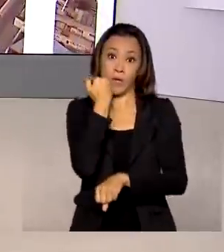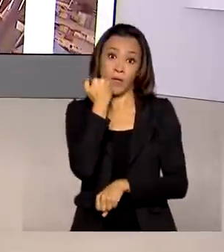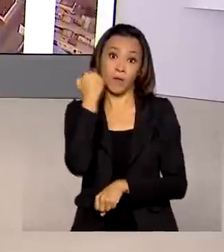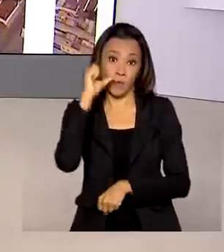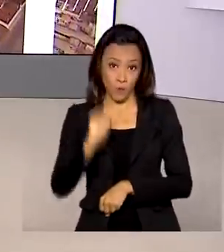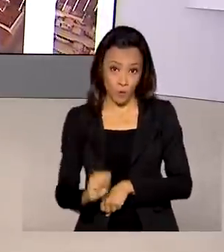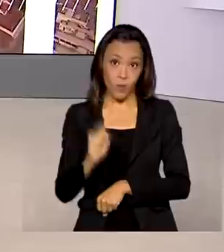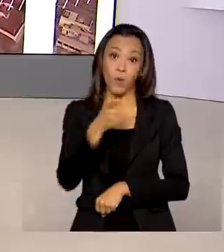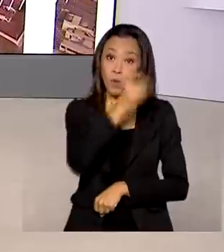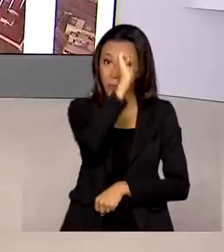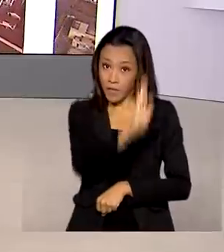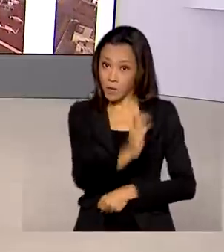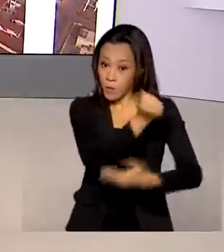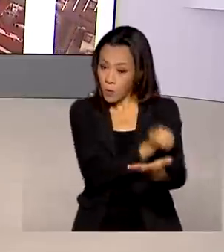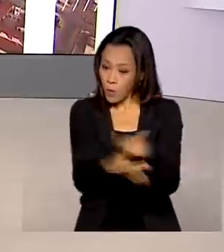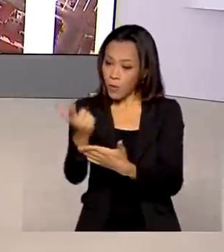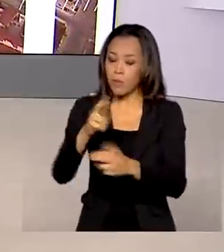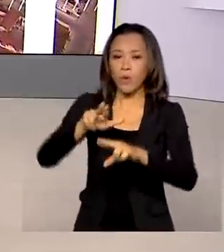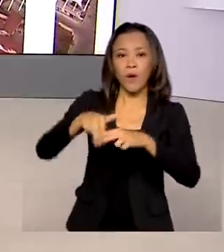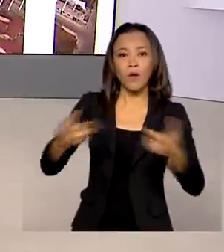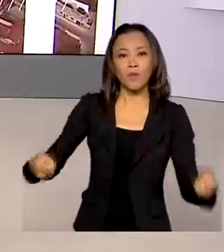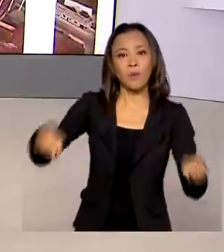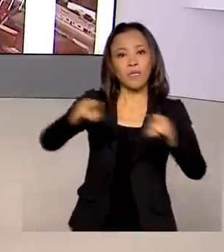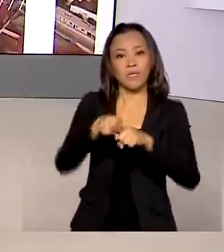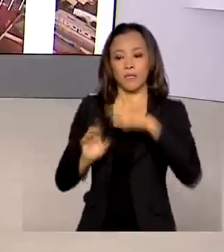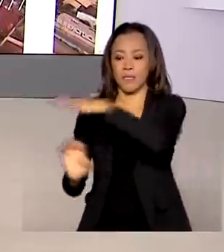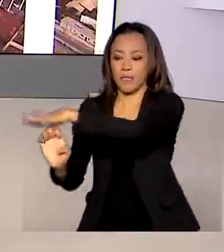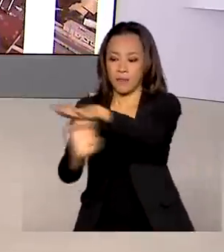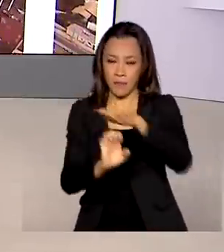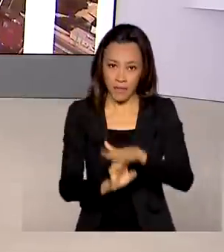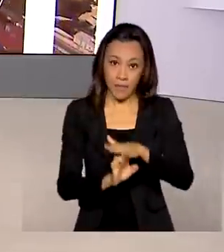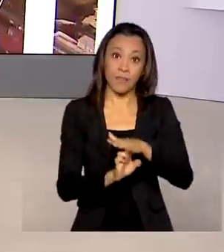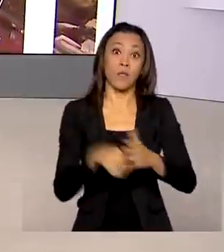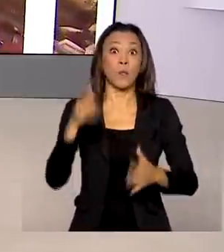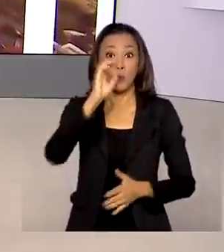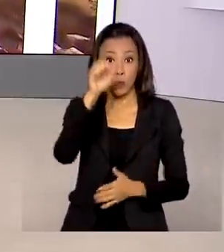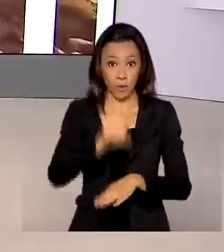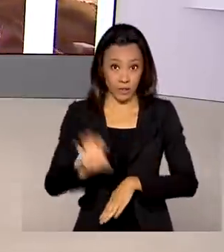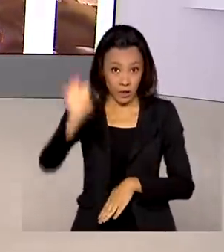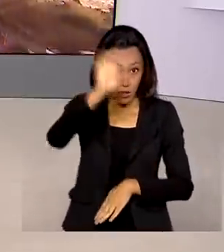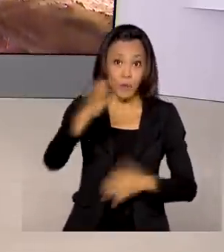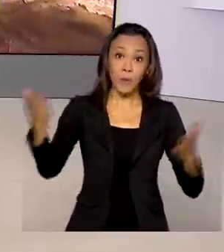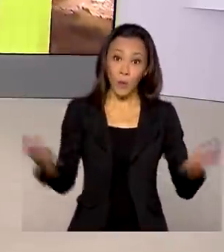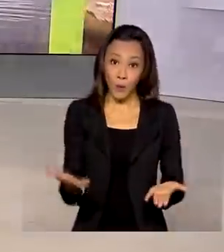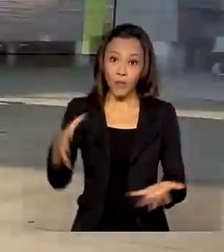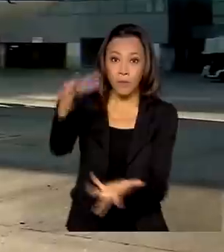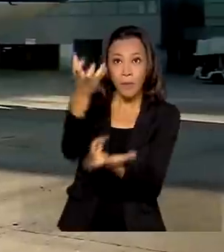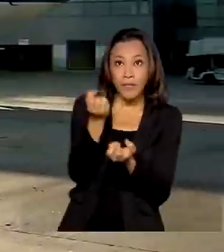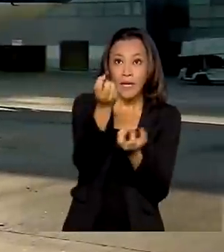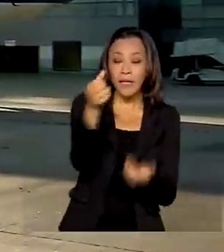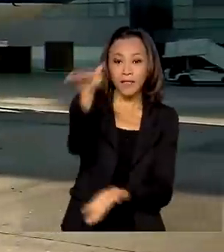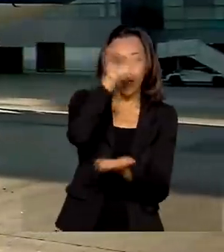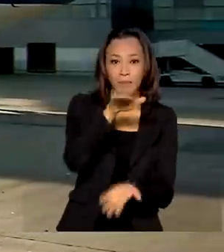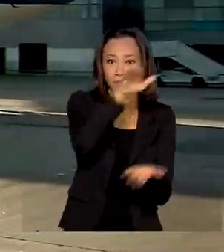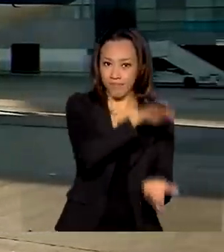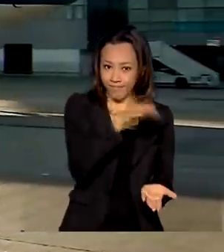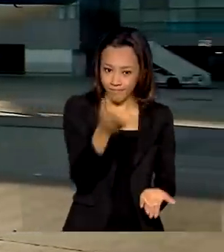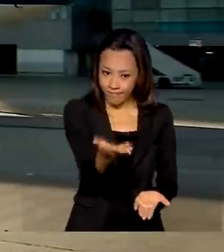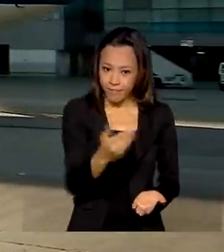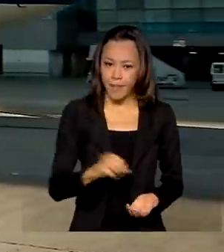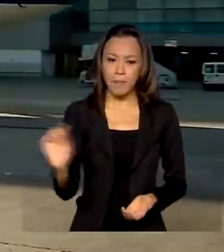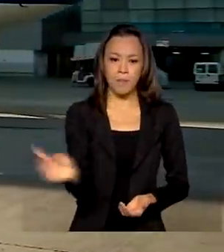brasileiro por meio do consórcio COVAX Facility. Os estados começam a receber hoje as vacinas. A primeira